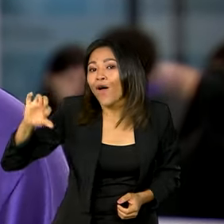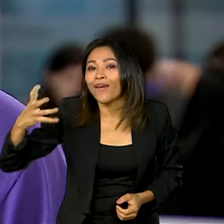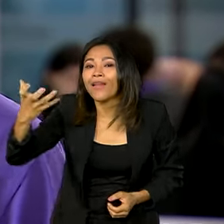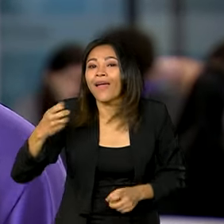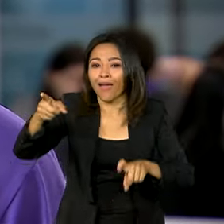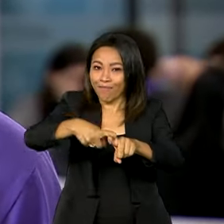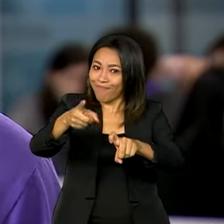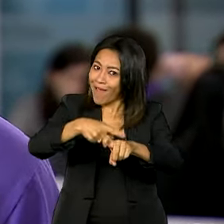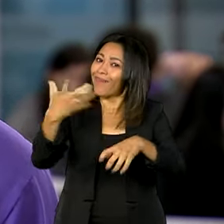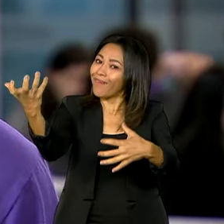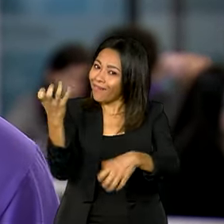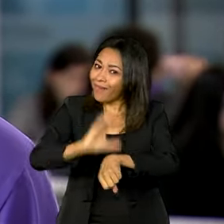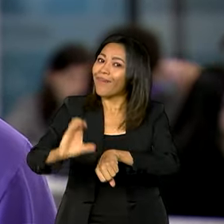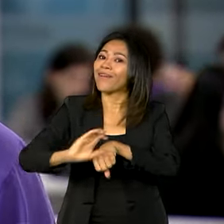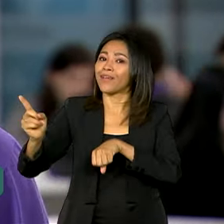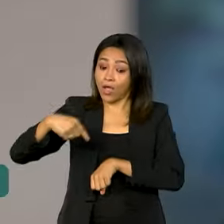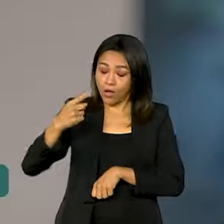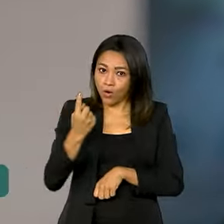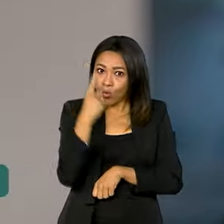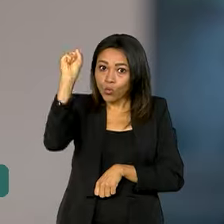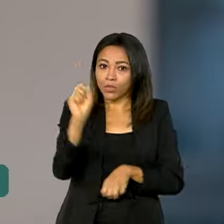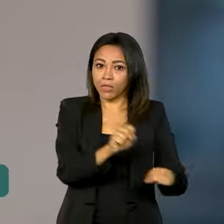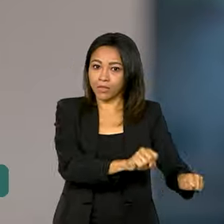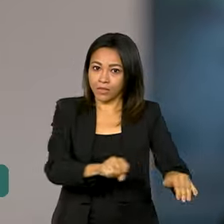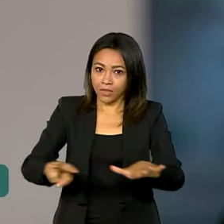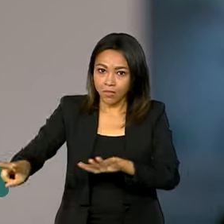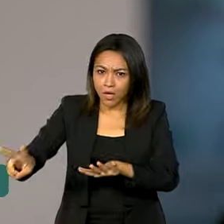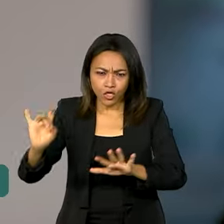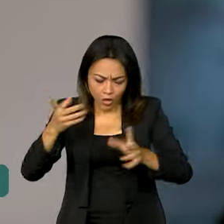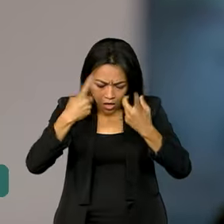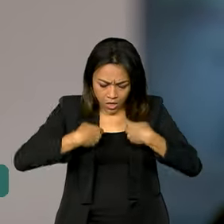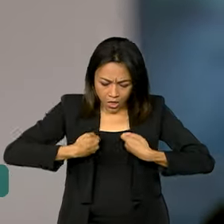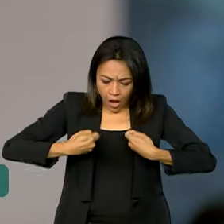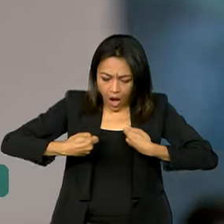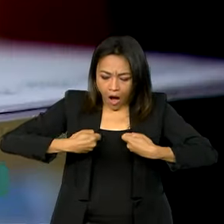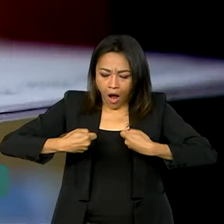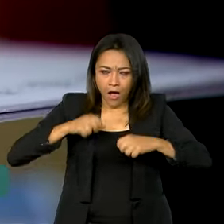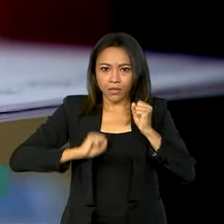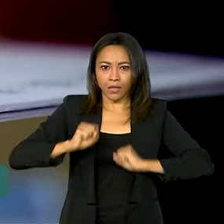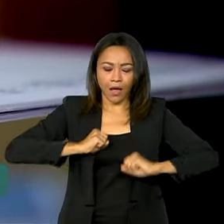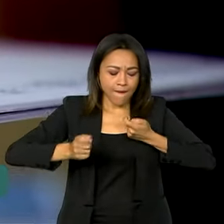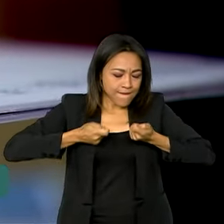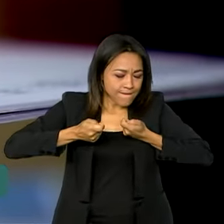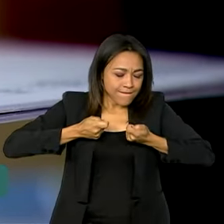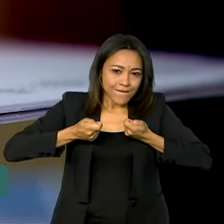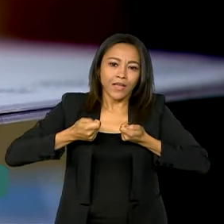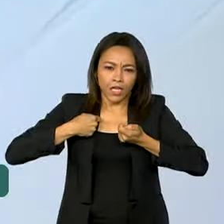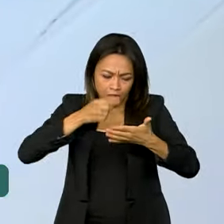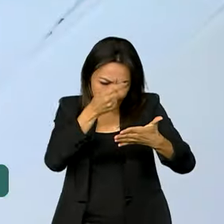médico. Nesta última semana, apostou no controle da ansiedade e na revisão